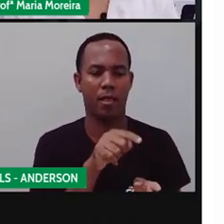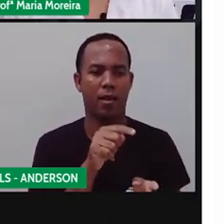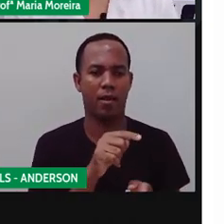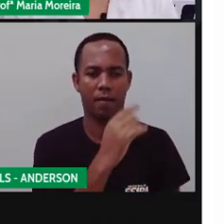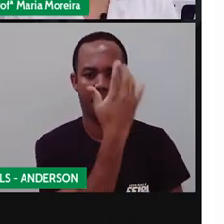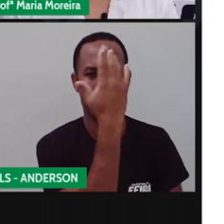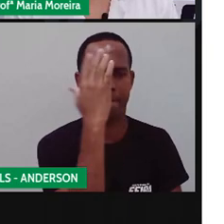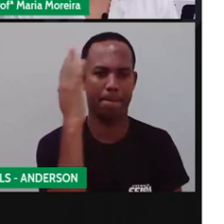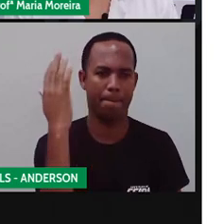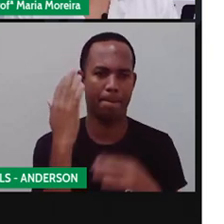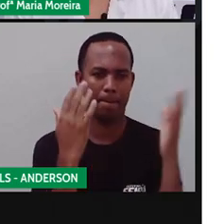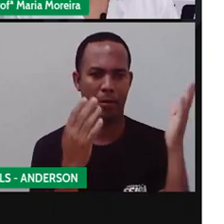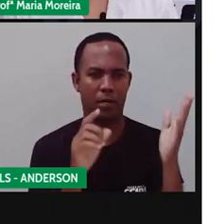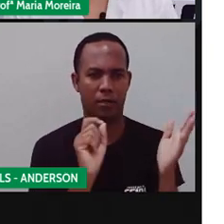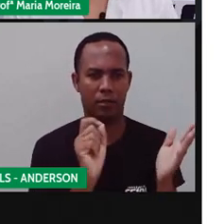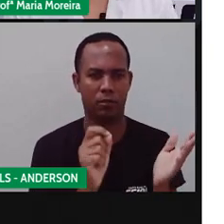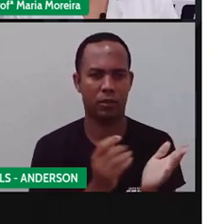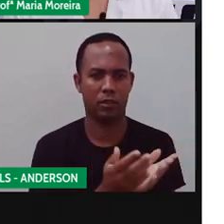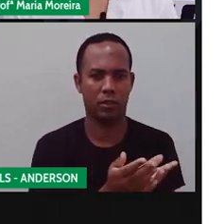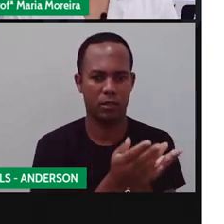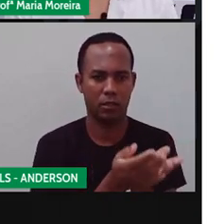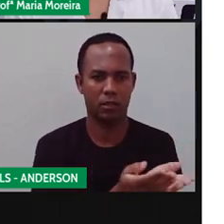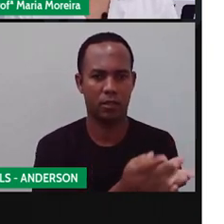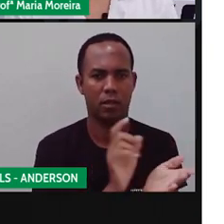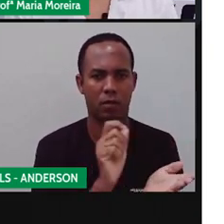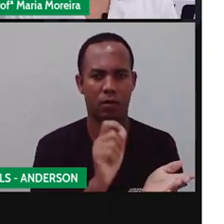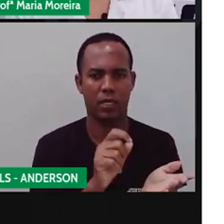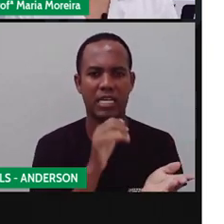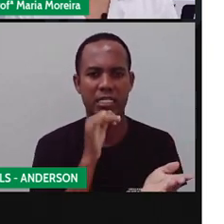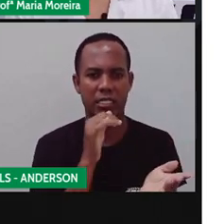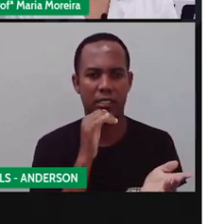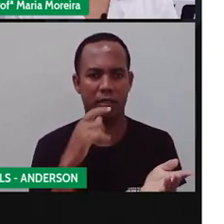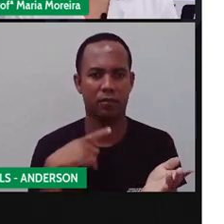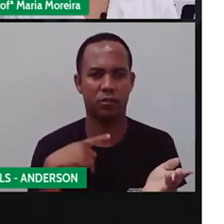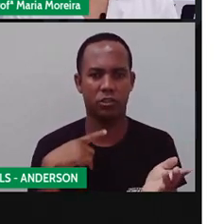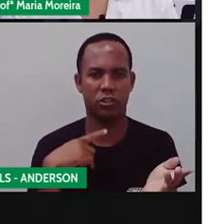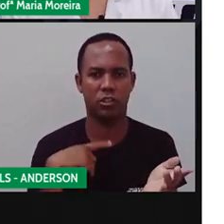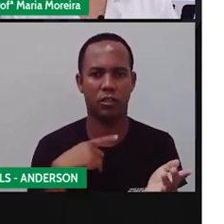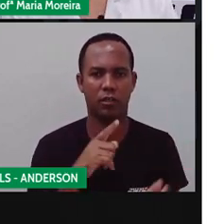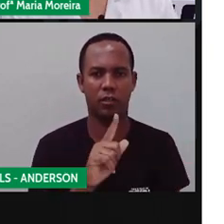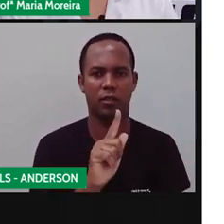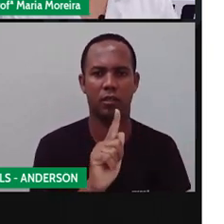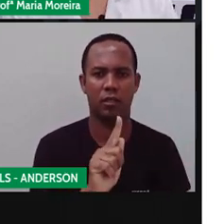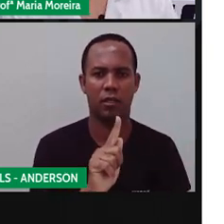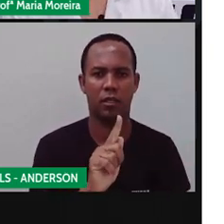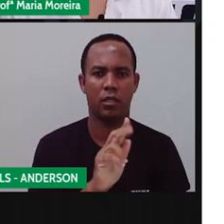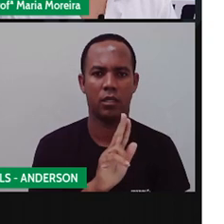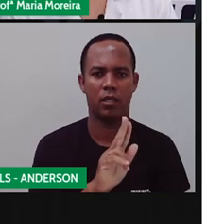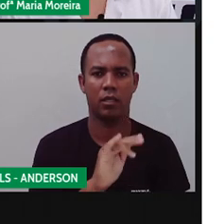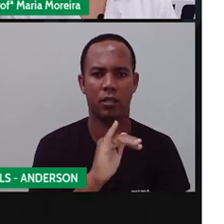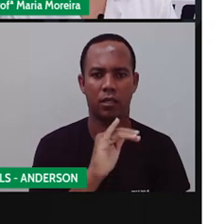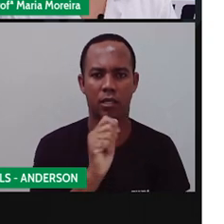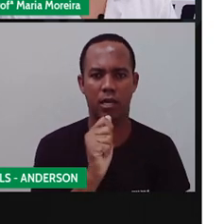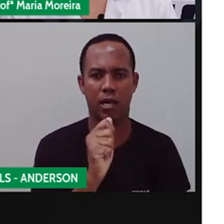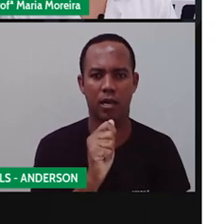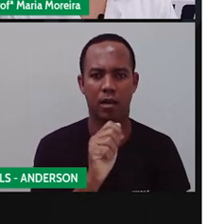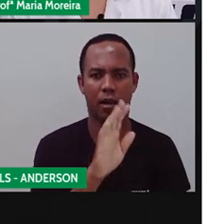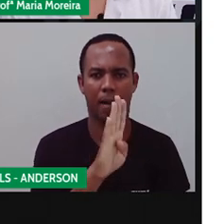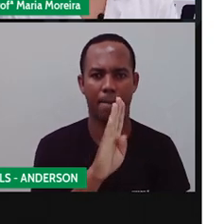algumas delas eram o quê? Quiabo, né? Que a gente usa epucaruru, é um...